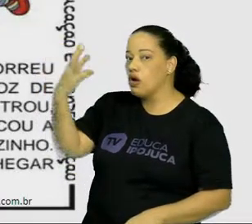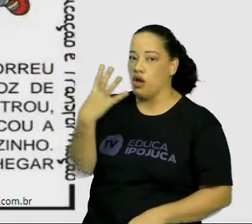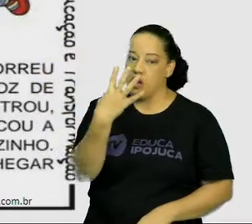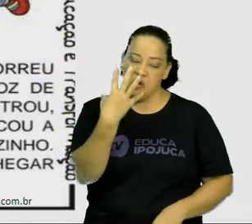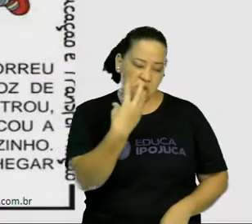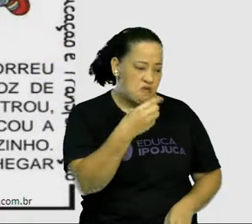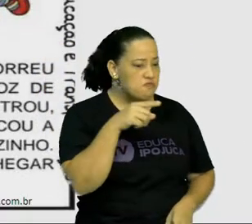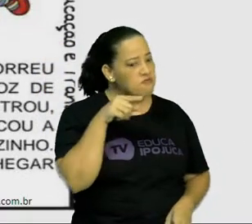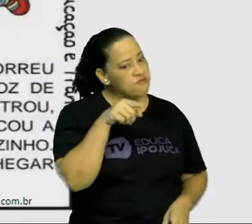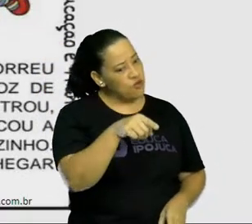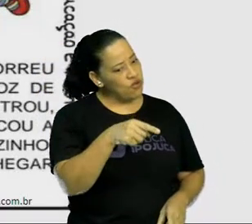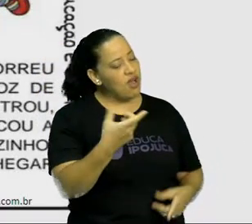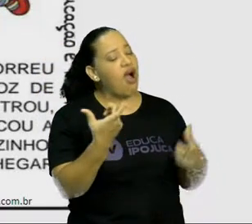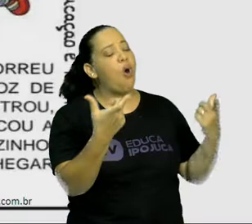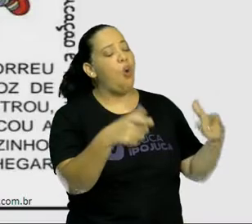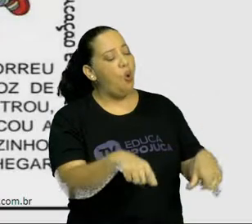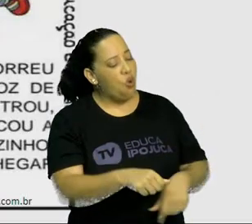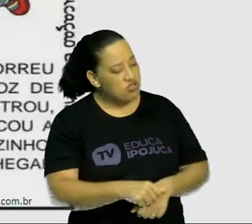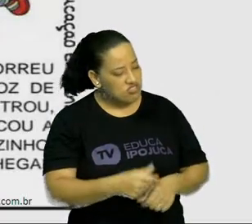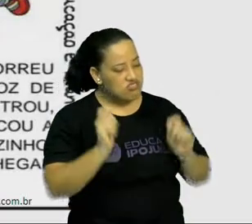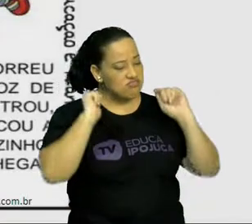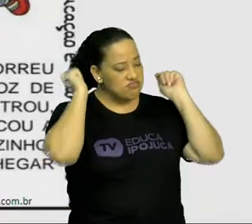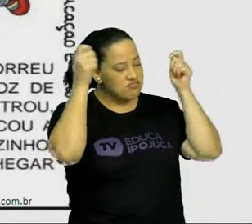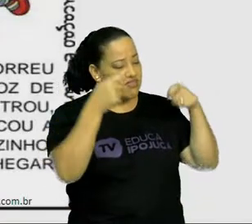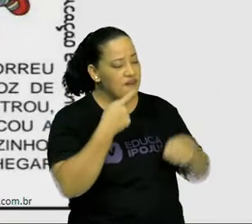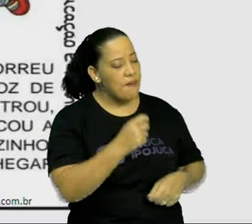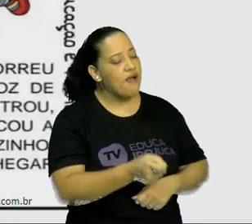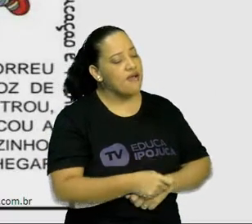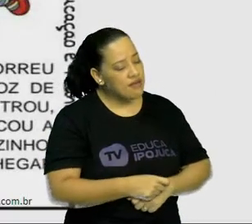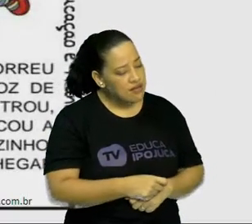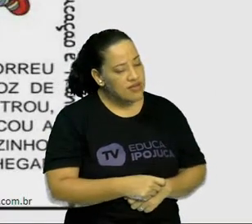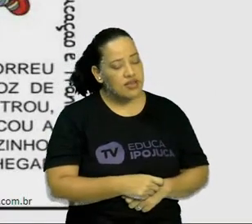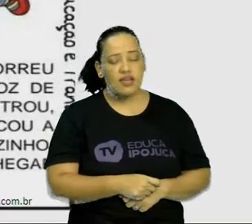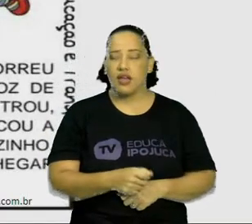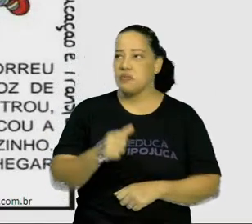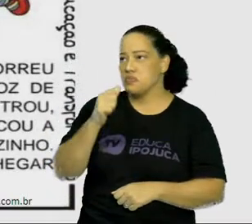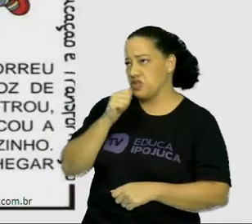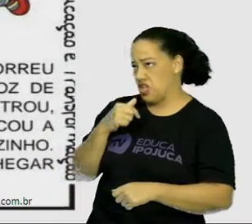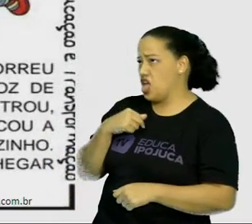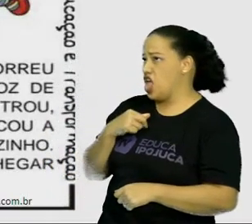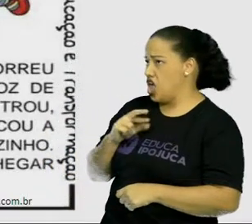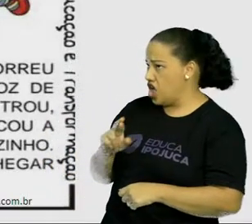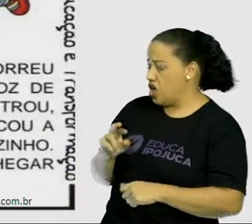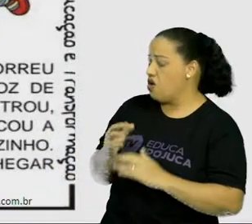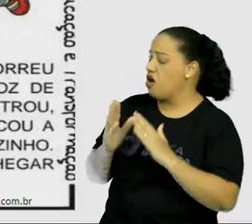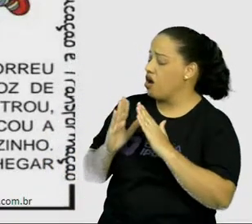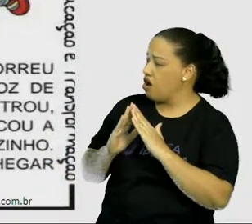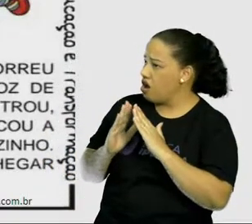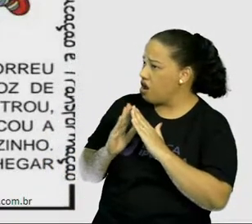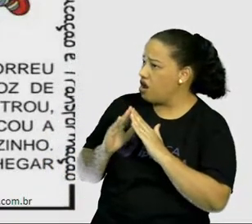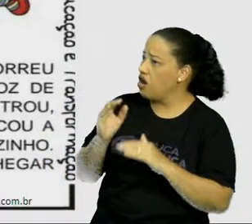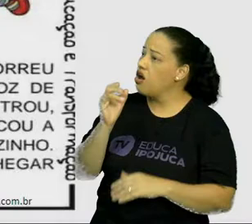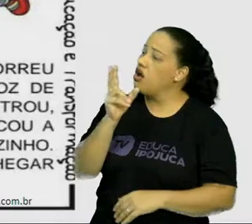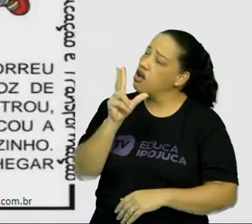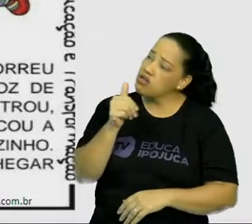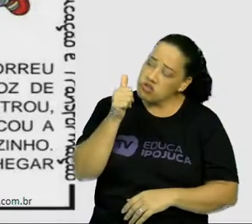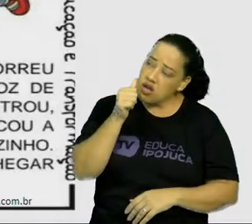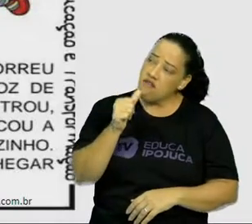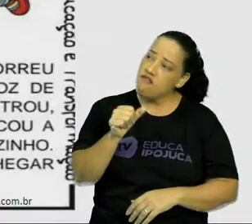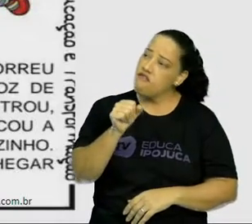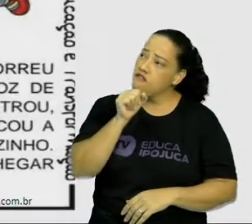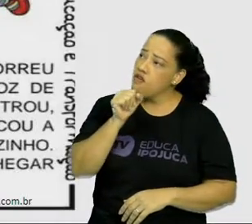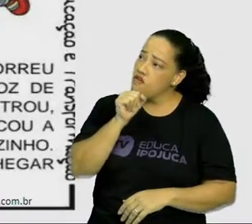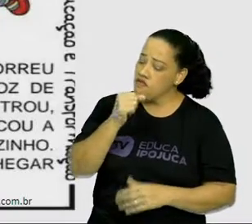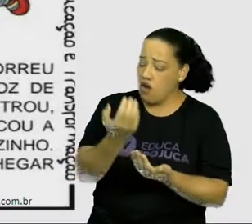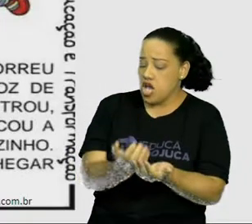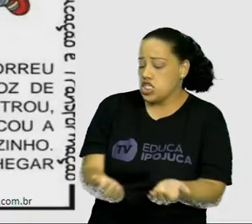onde vai Chapeuzinho? E a menina respondeu, na casa da vovó, levar uma